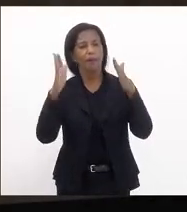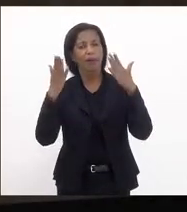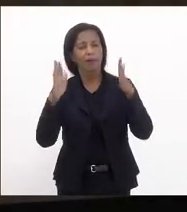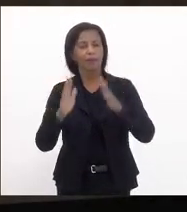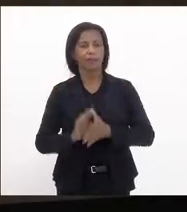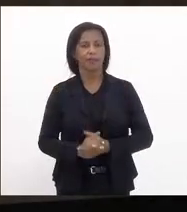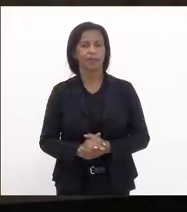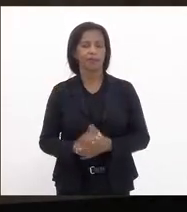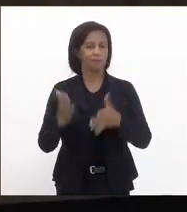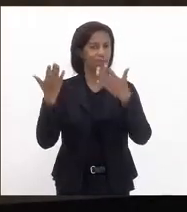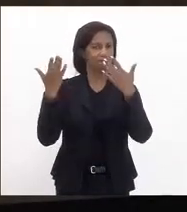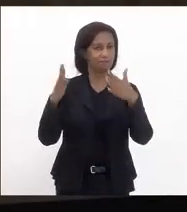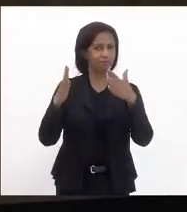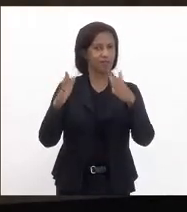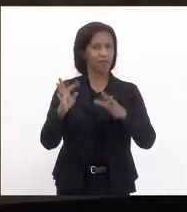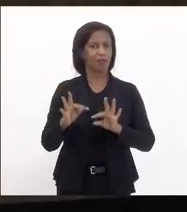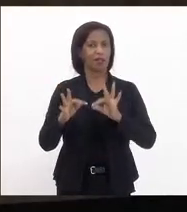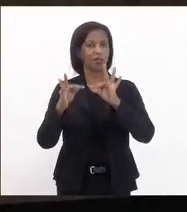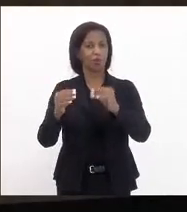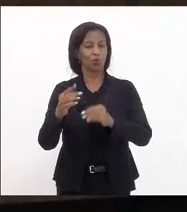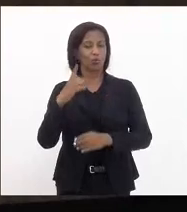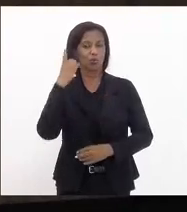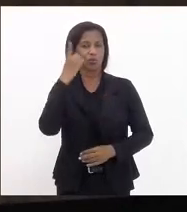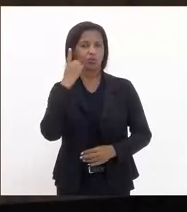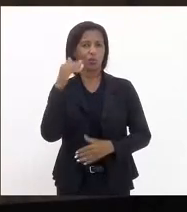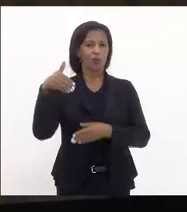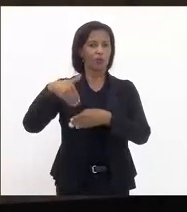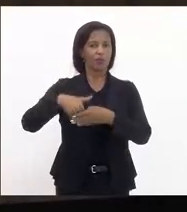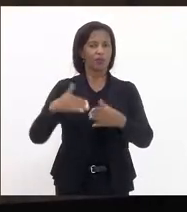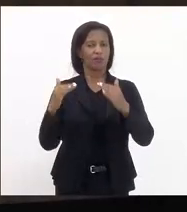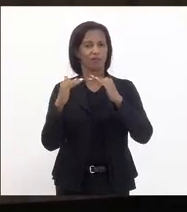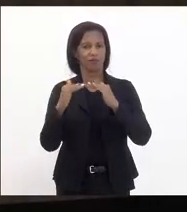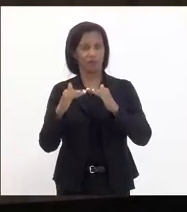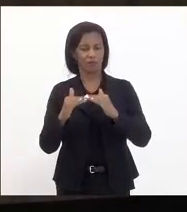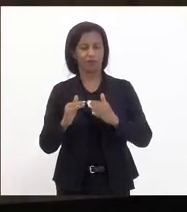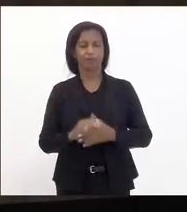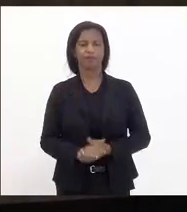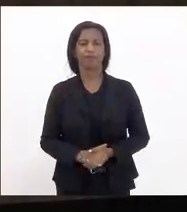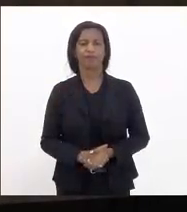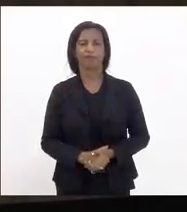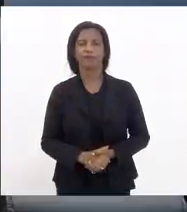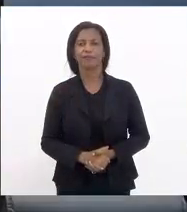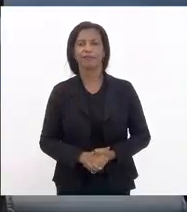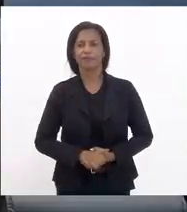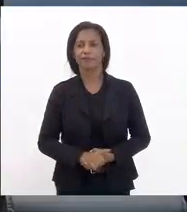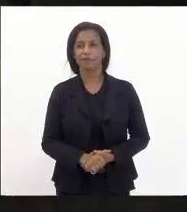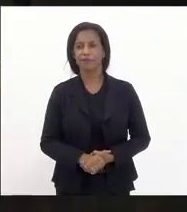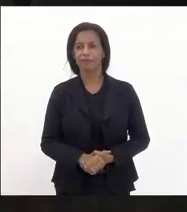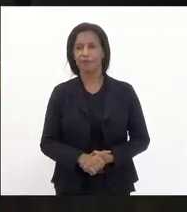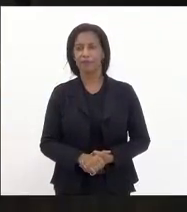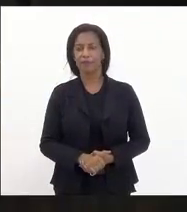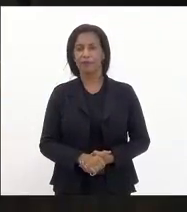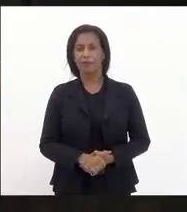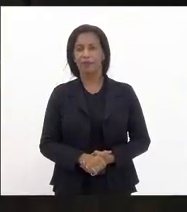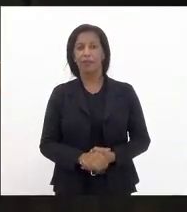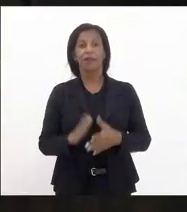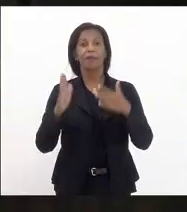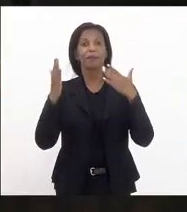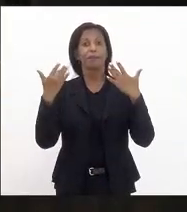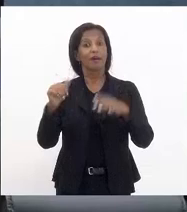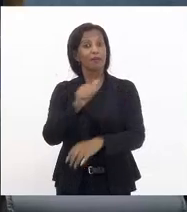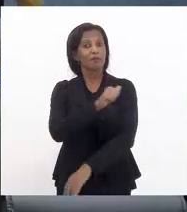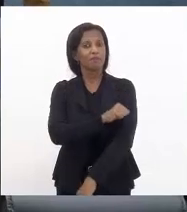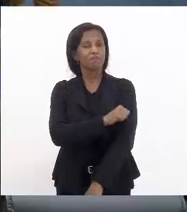a casa parabéns a todos os deputados que votaram favoráveis a essa medalha parabéns deputada enfermeira pela